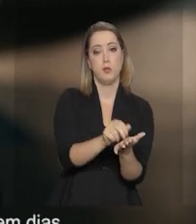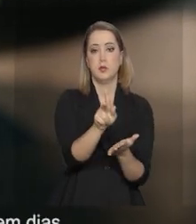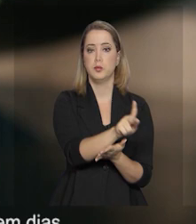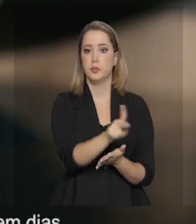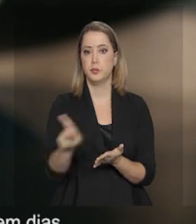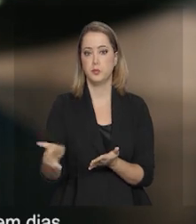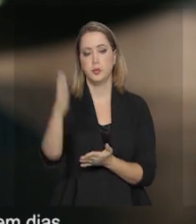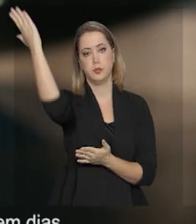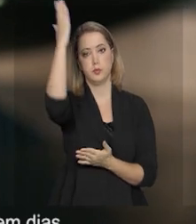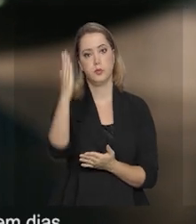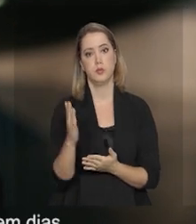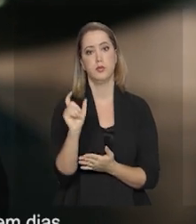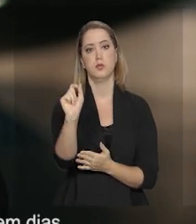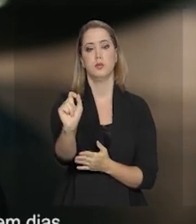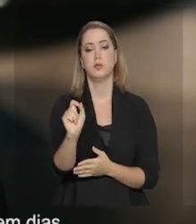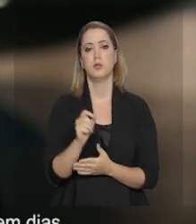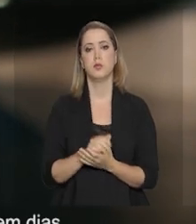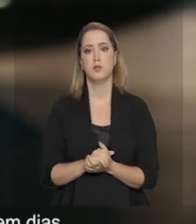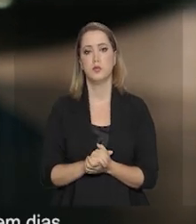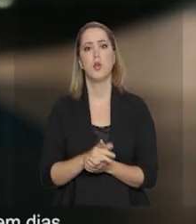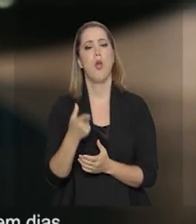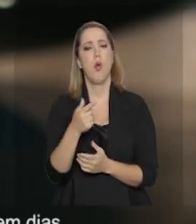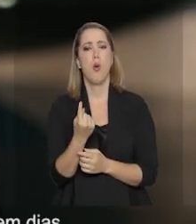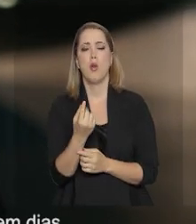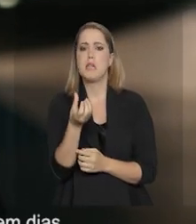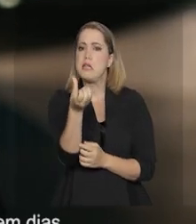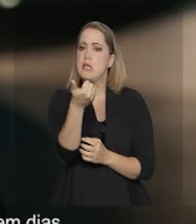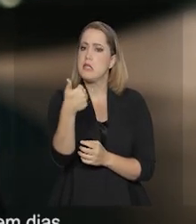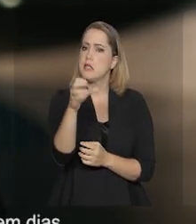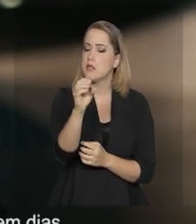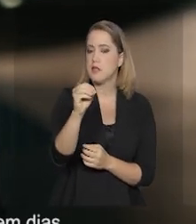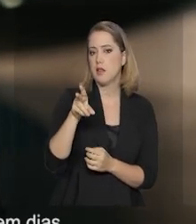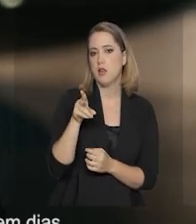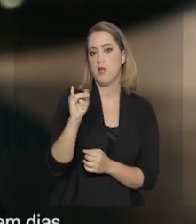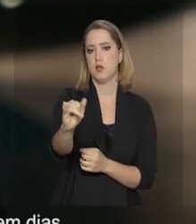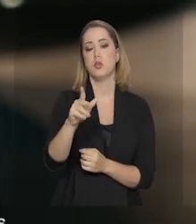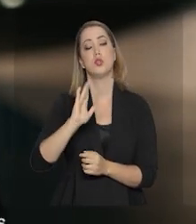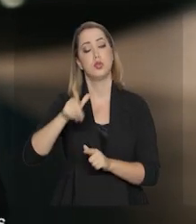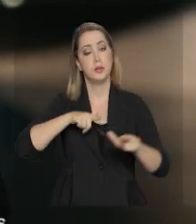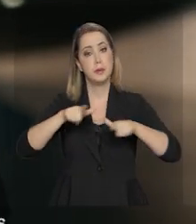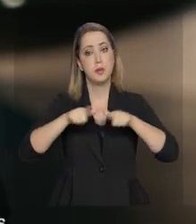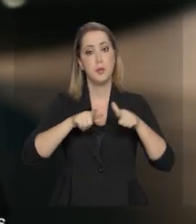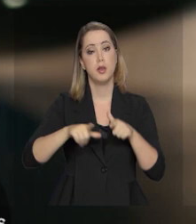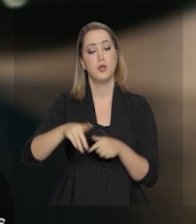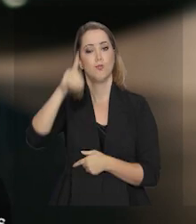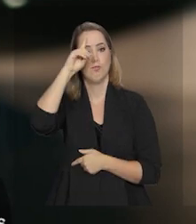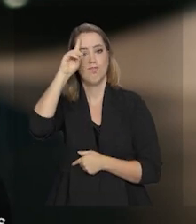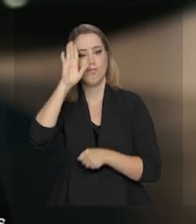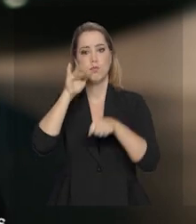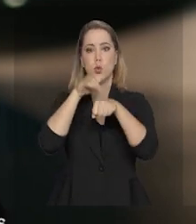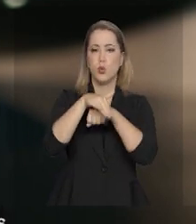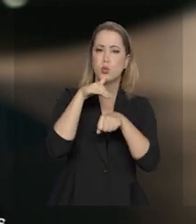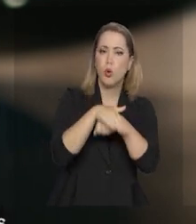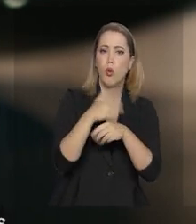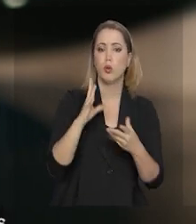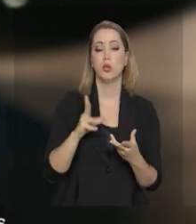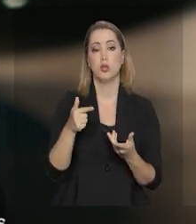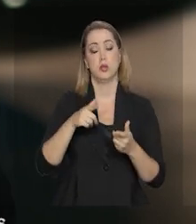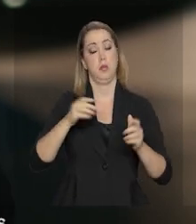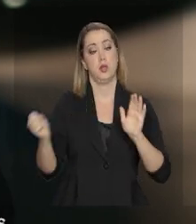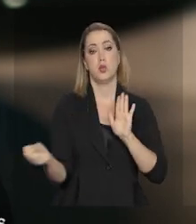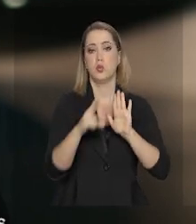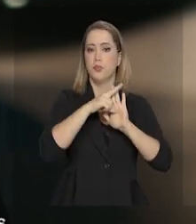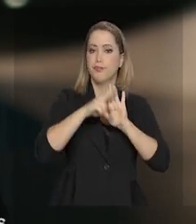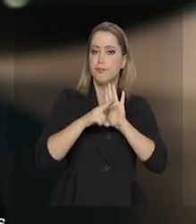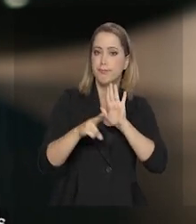definitivamente a presidência da República há pouco mais de 100 dias. Tenho trabalhado dia e noite para fazer as